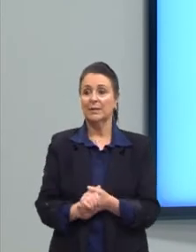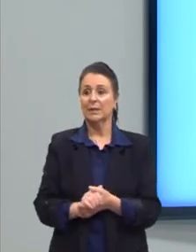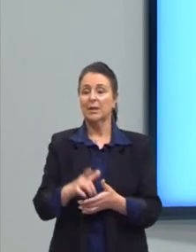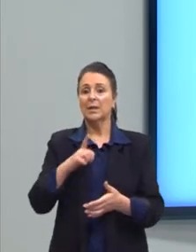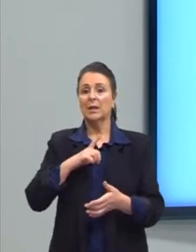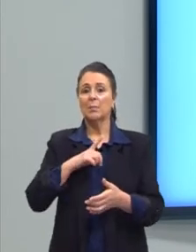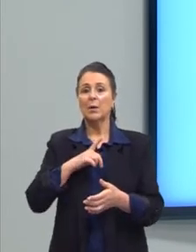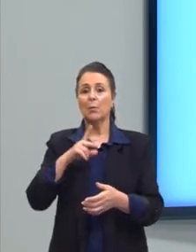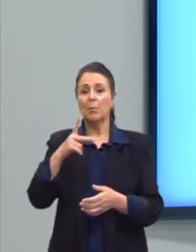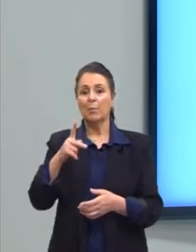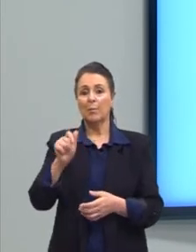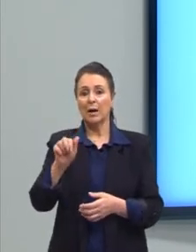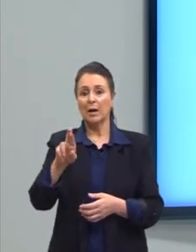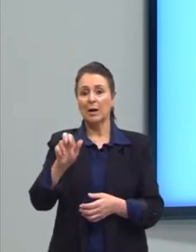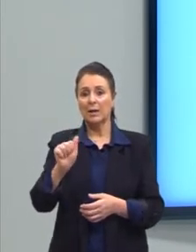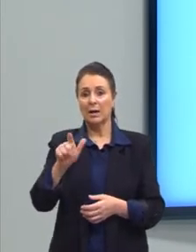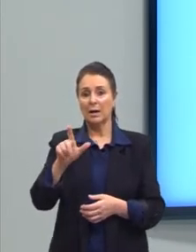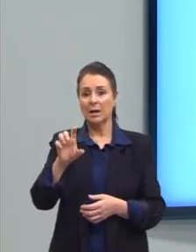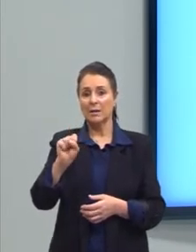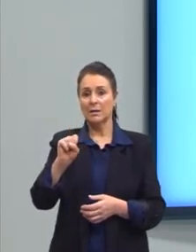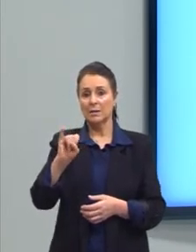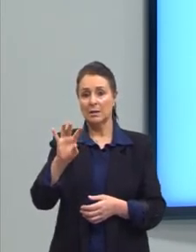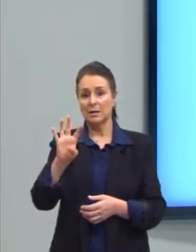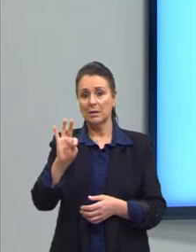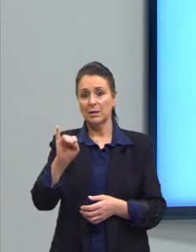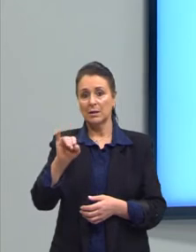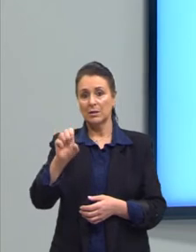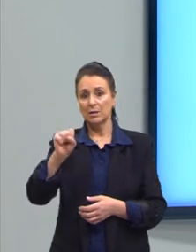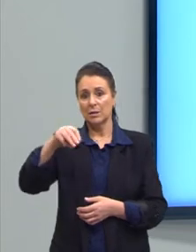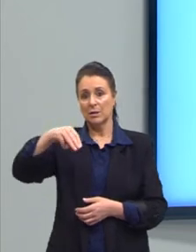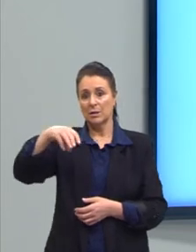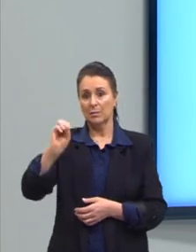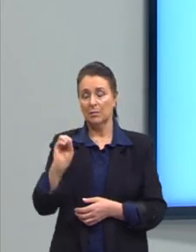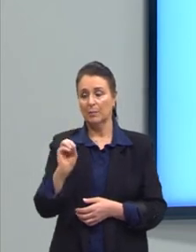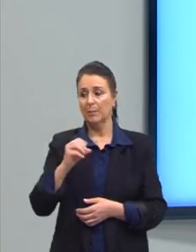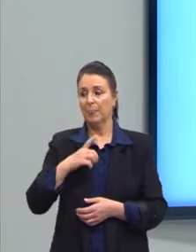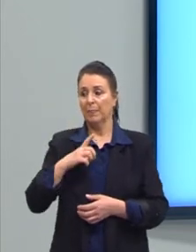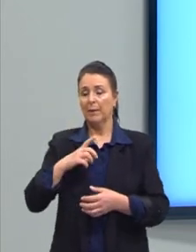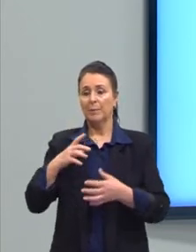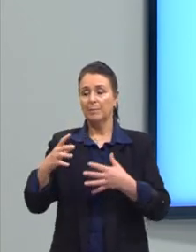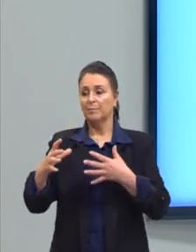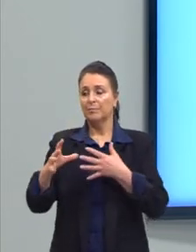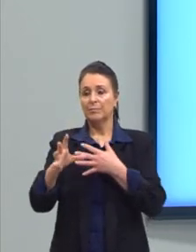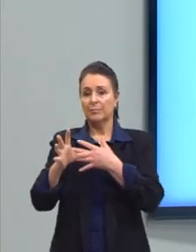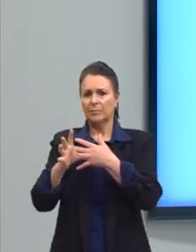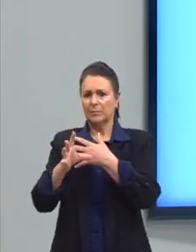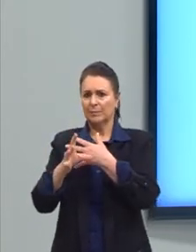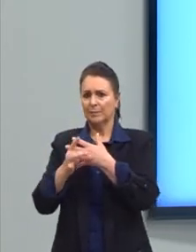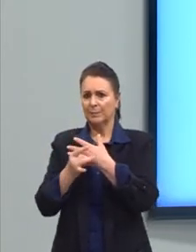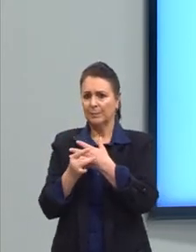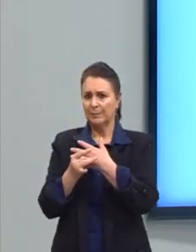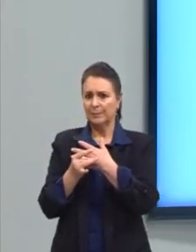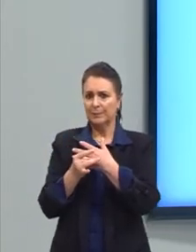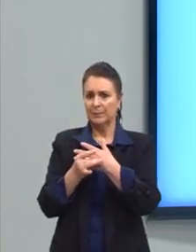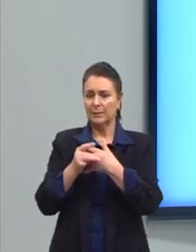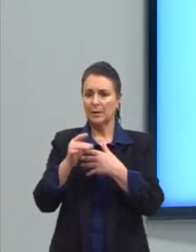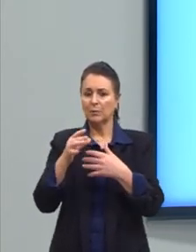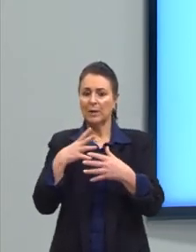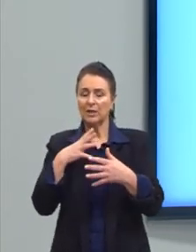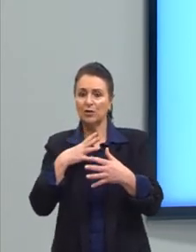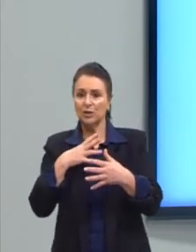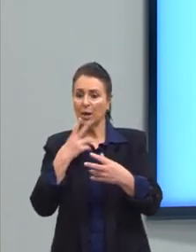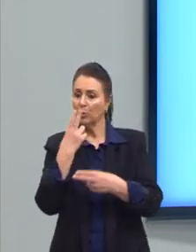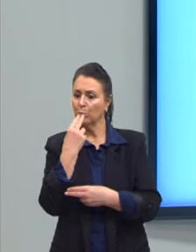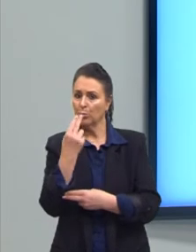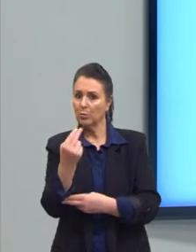Parasitismo também, ouvimos bastante falar. Que é quando o parasita retira do corpo do hospedeiro nutrientes